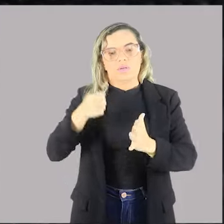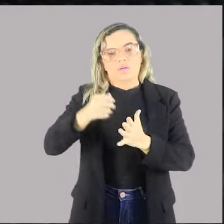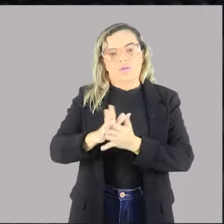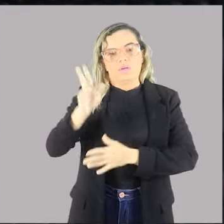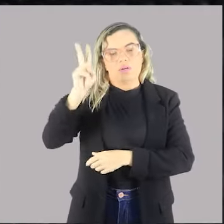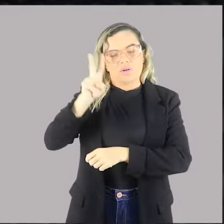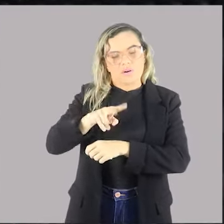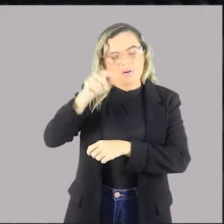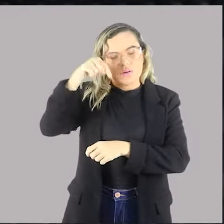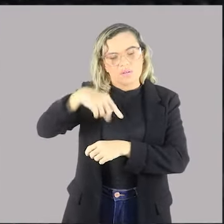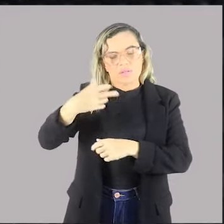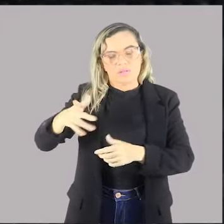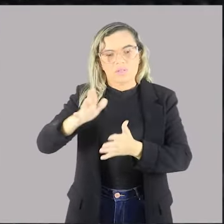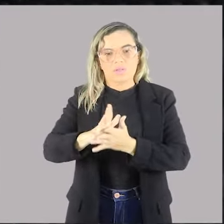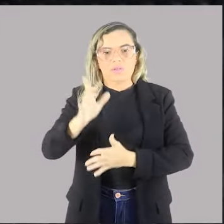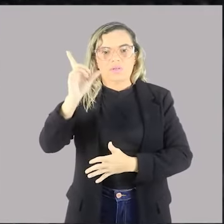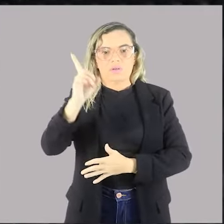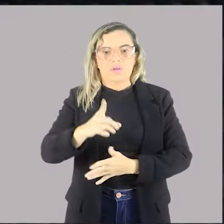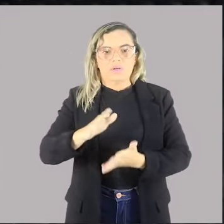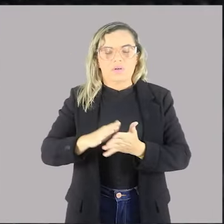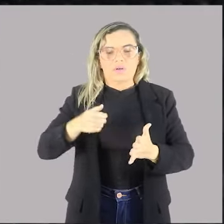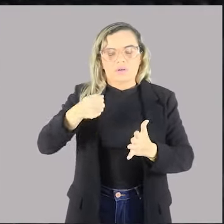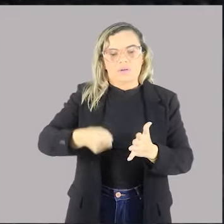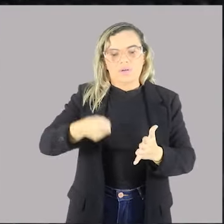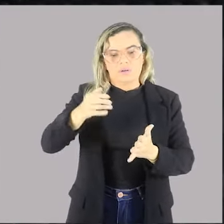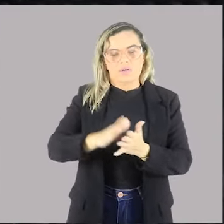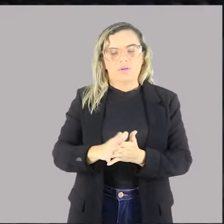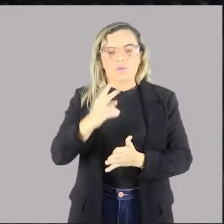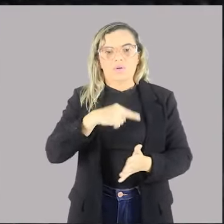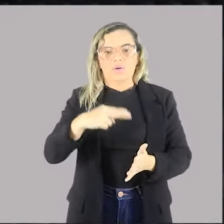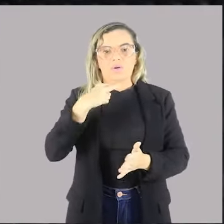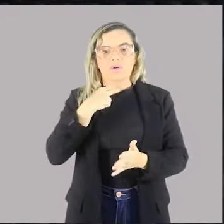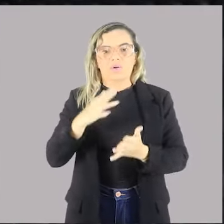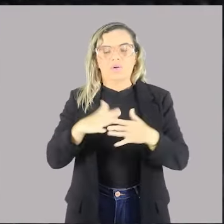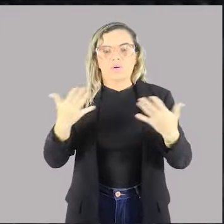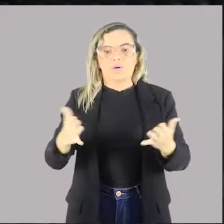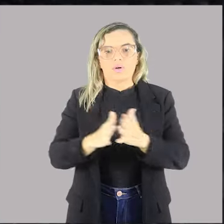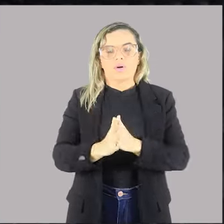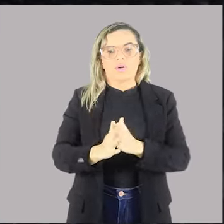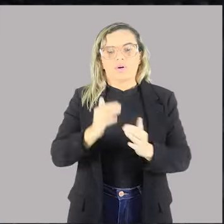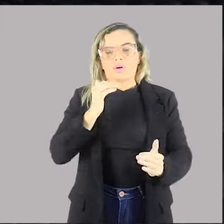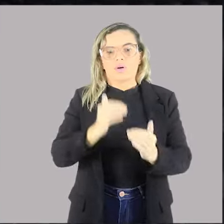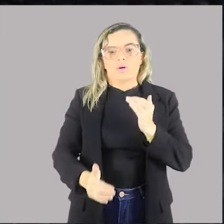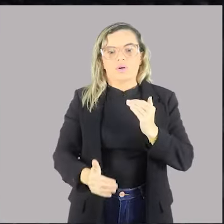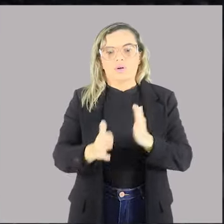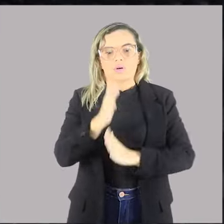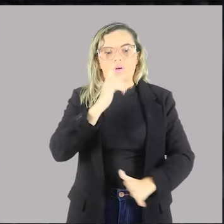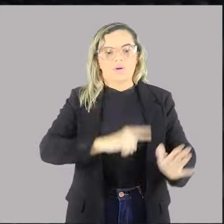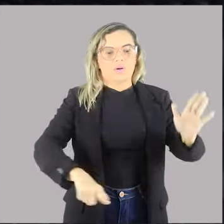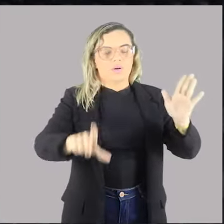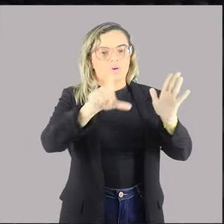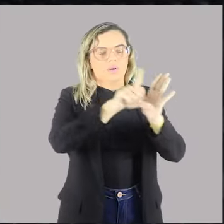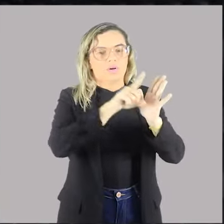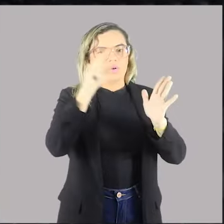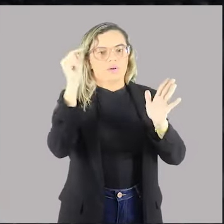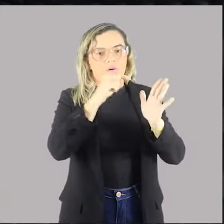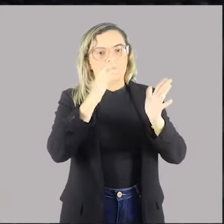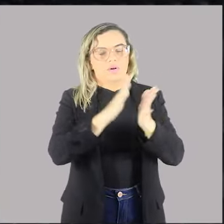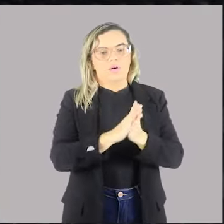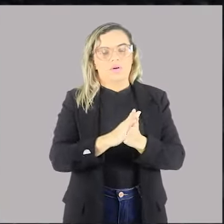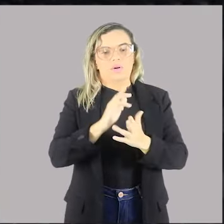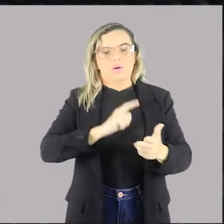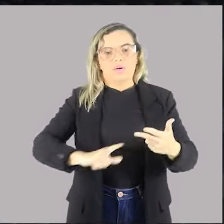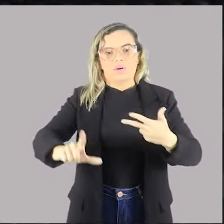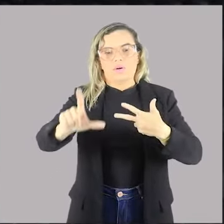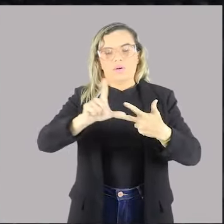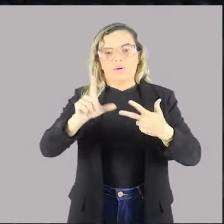novas obrigações e deveres e sem também violar a legitimidade do legislativo